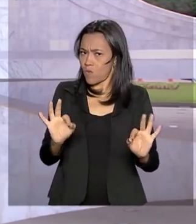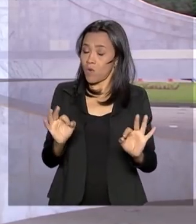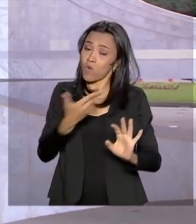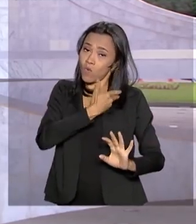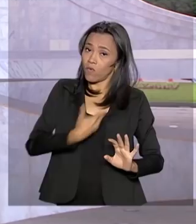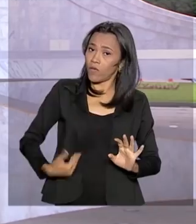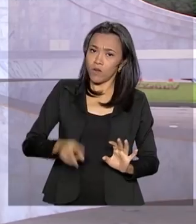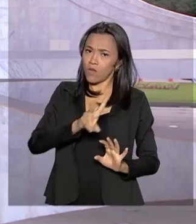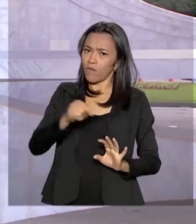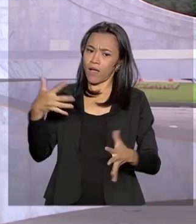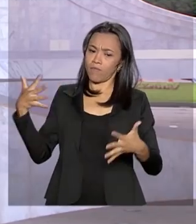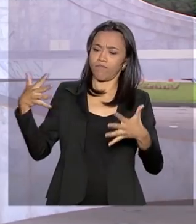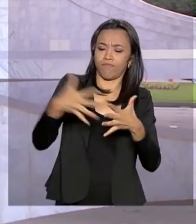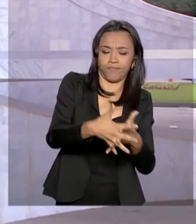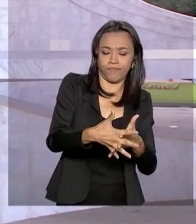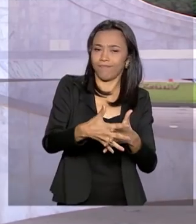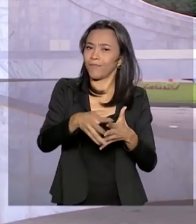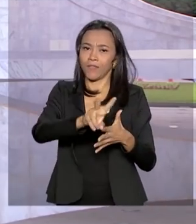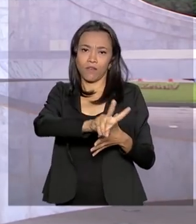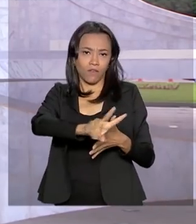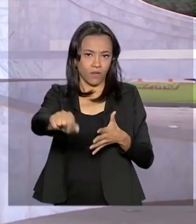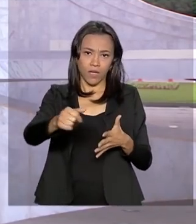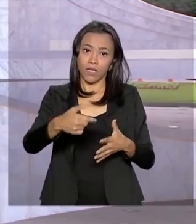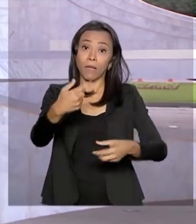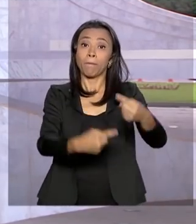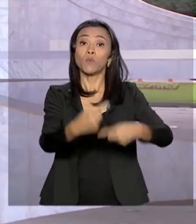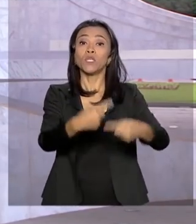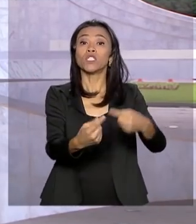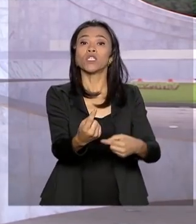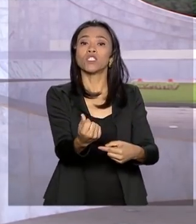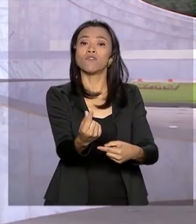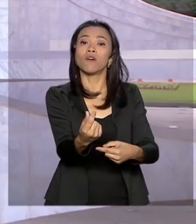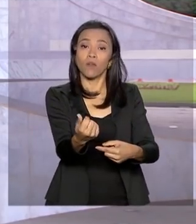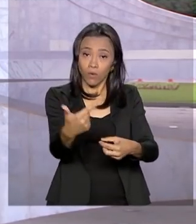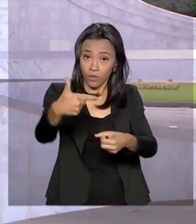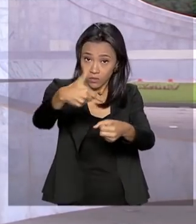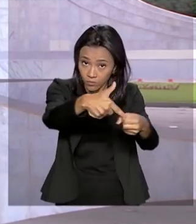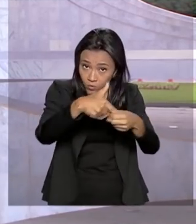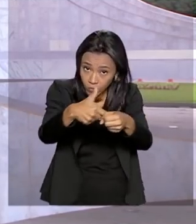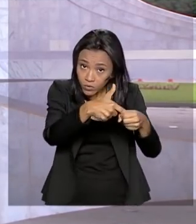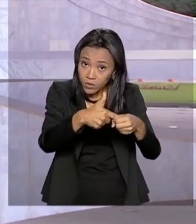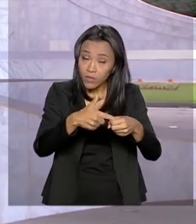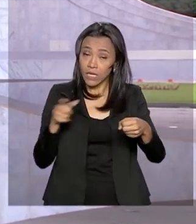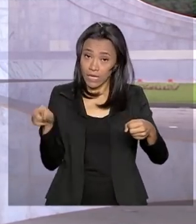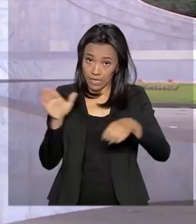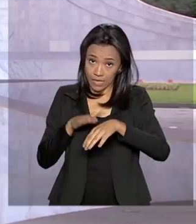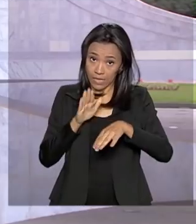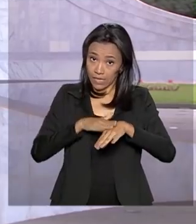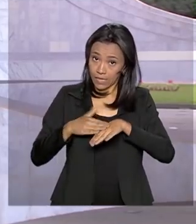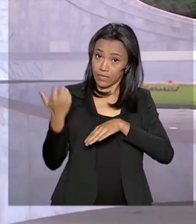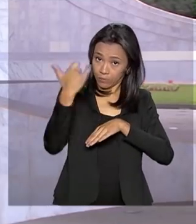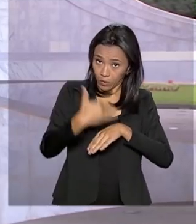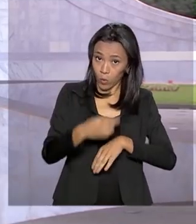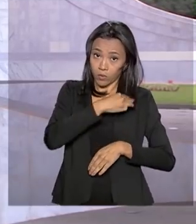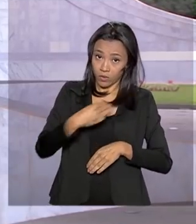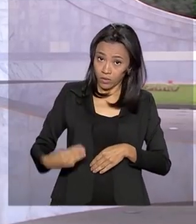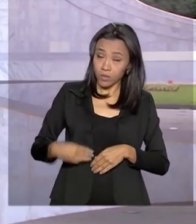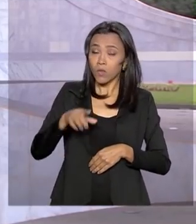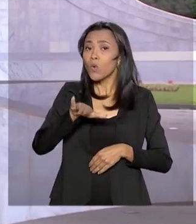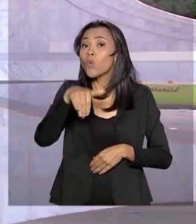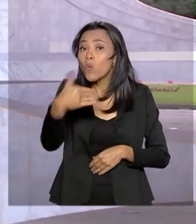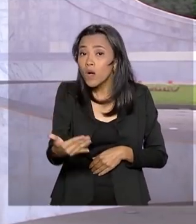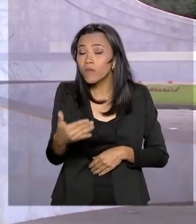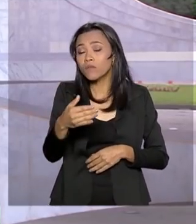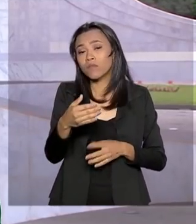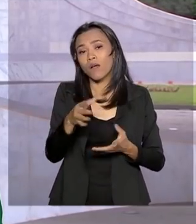não vai interferir na política de preço dos combustíveis. Segundo ele, a definição sobre aumentos e quando ele será